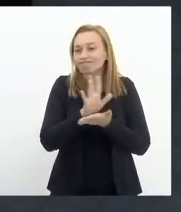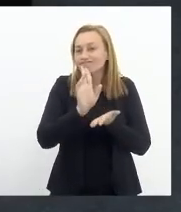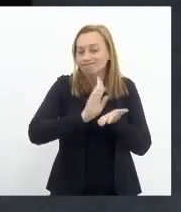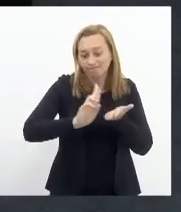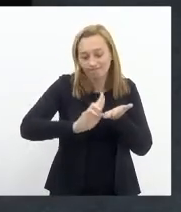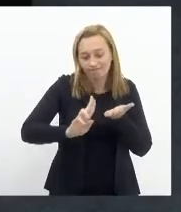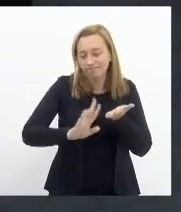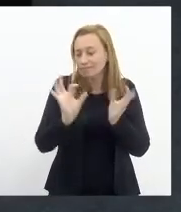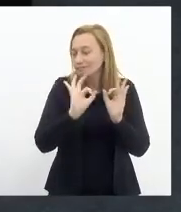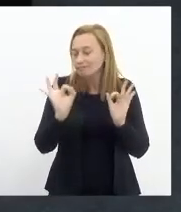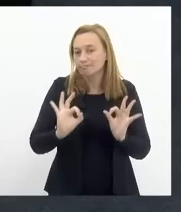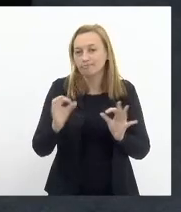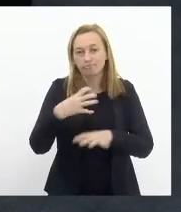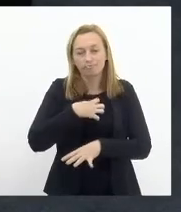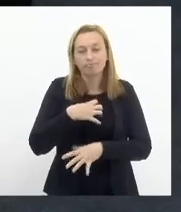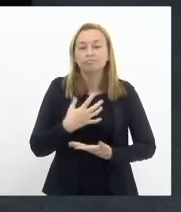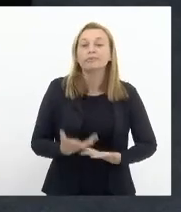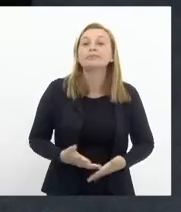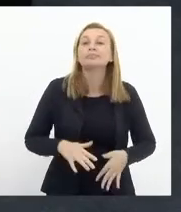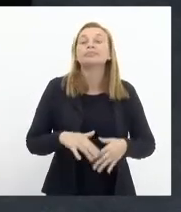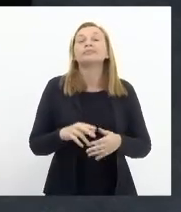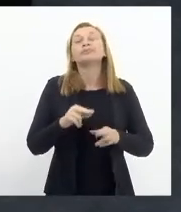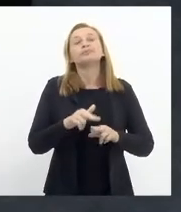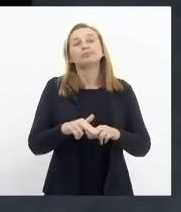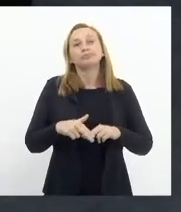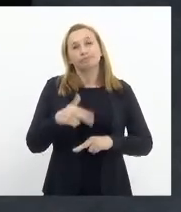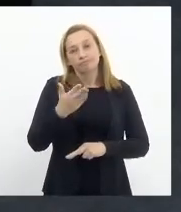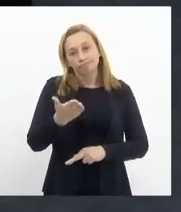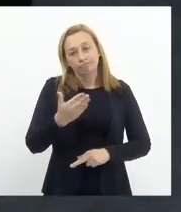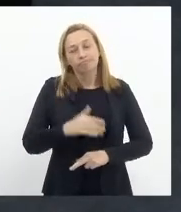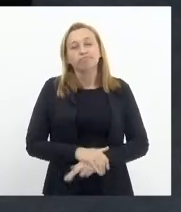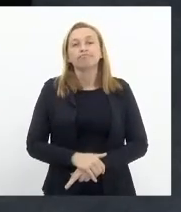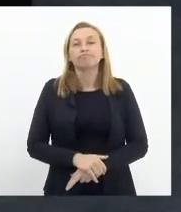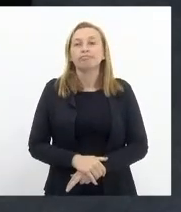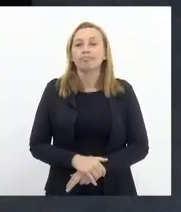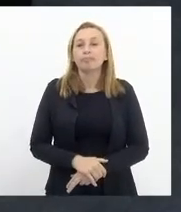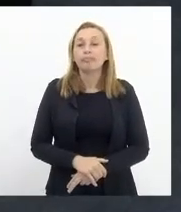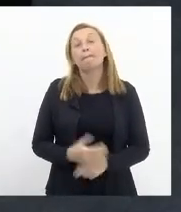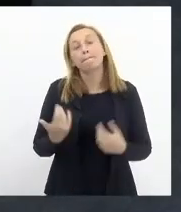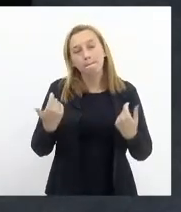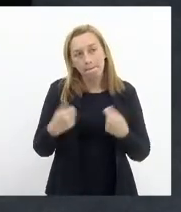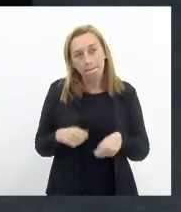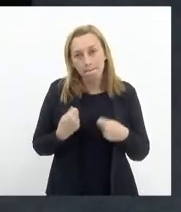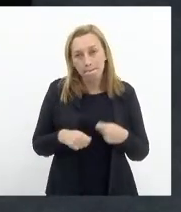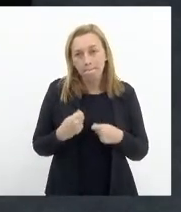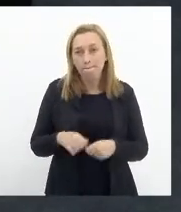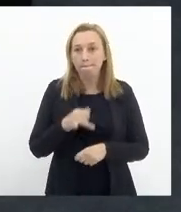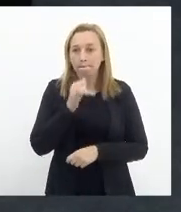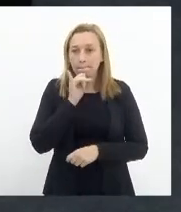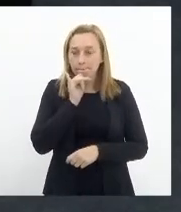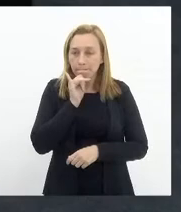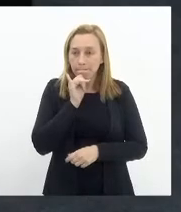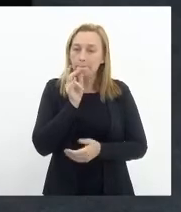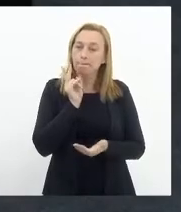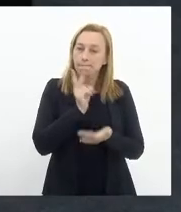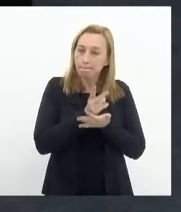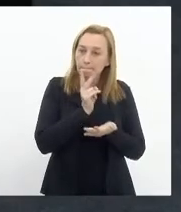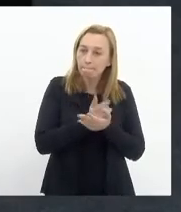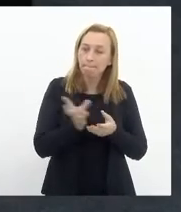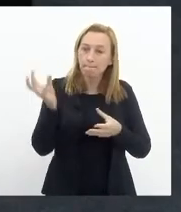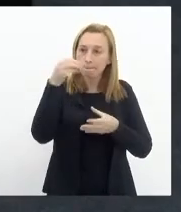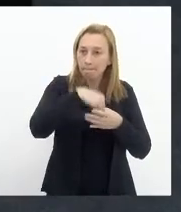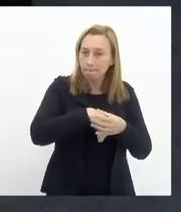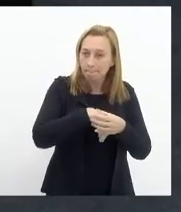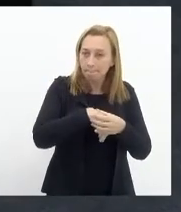específica nesse sentido é por esse motivo que é necessário por exemplo neste momento a inclusão